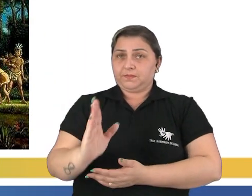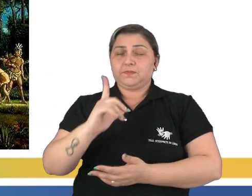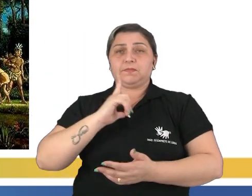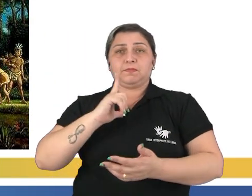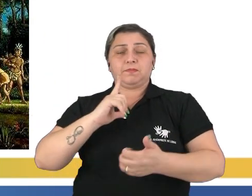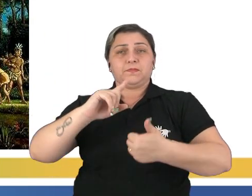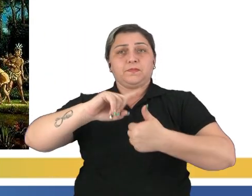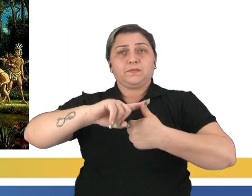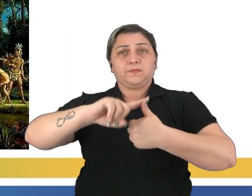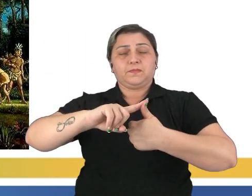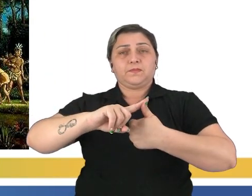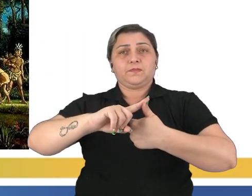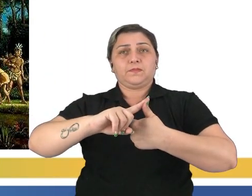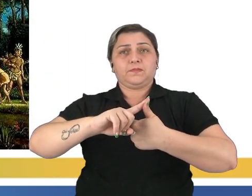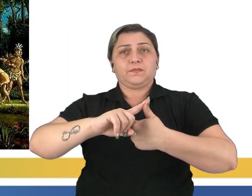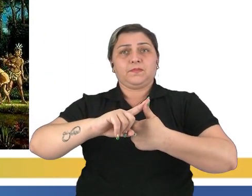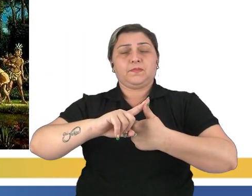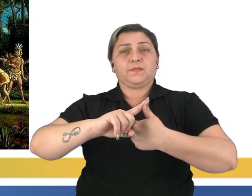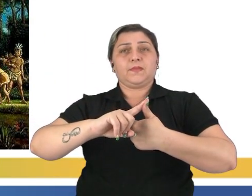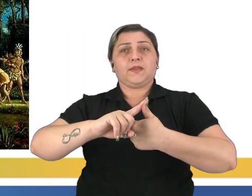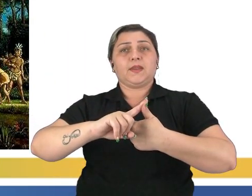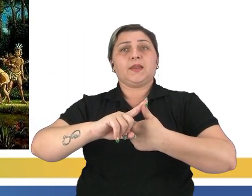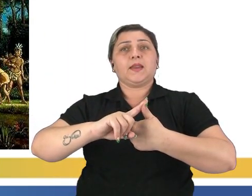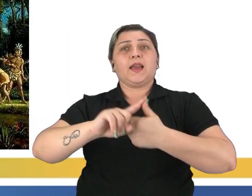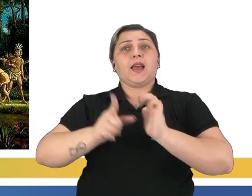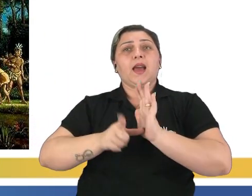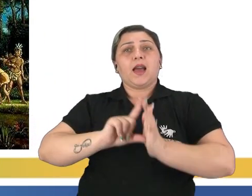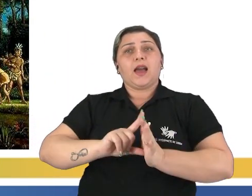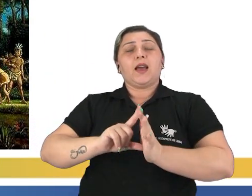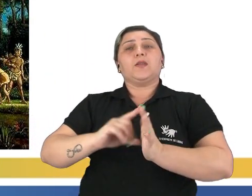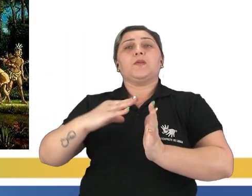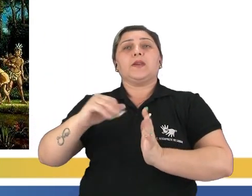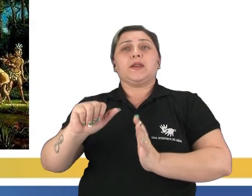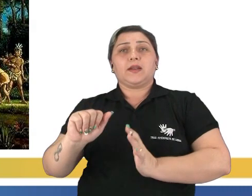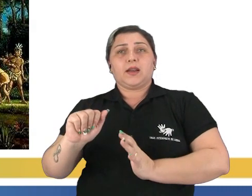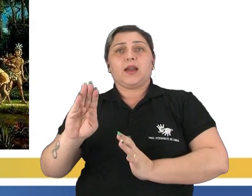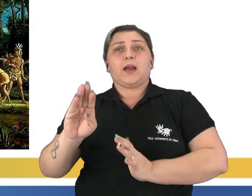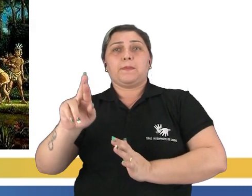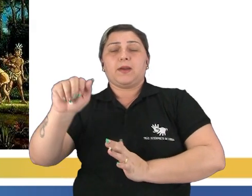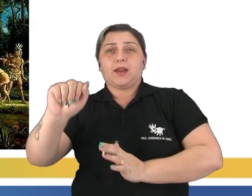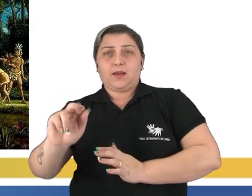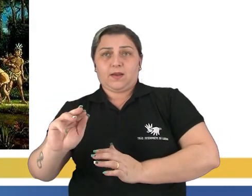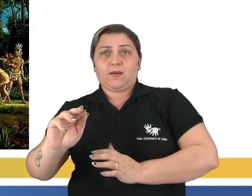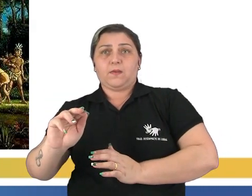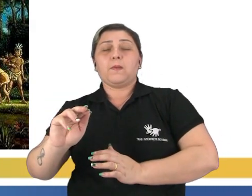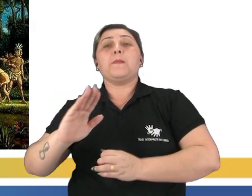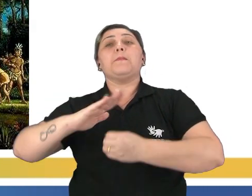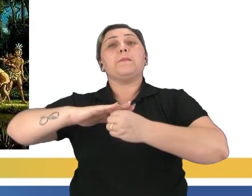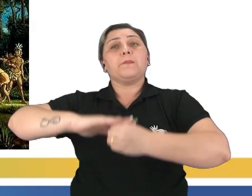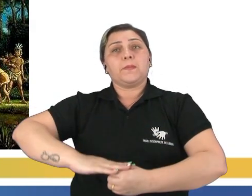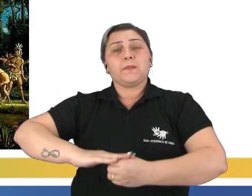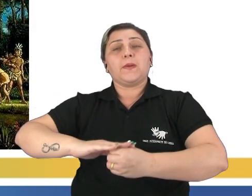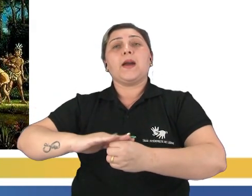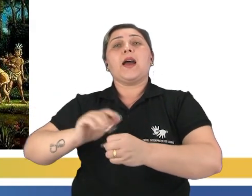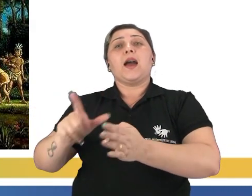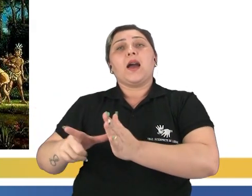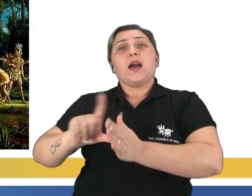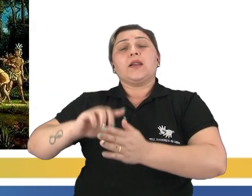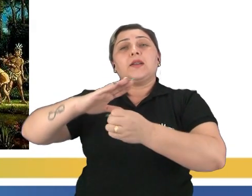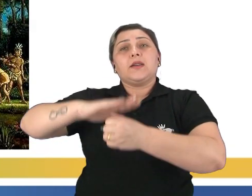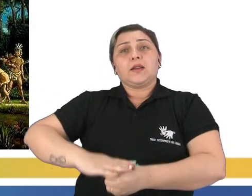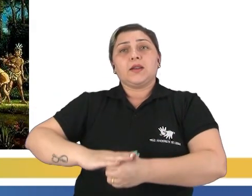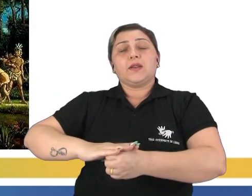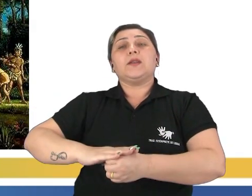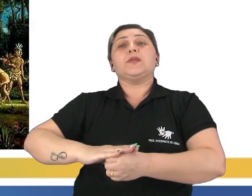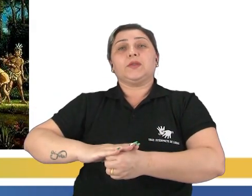divide entre os períodos pré-cabralino, pré-colonial, colonial, imperial e